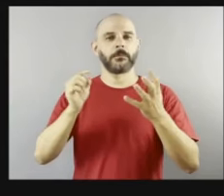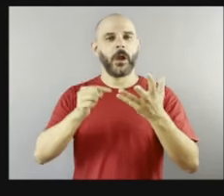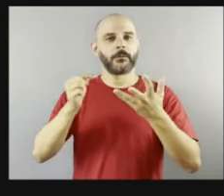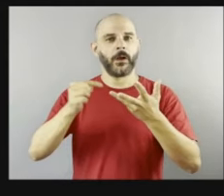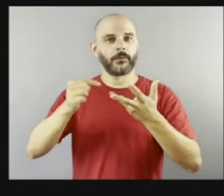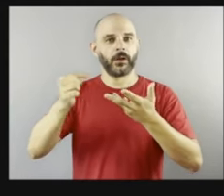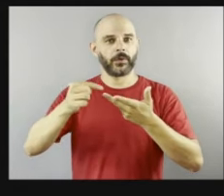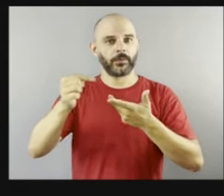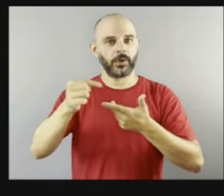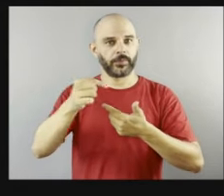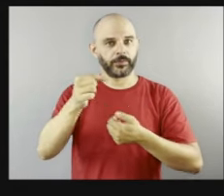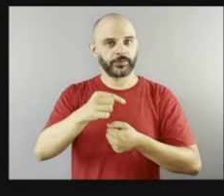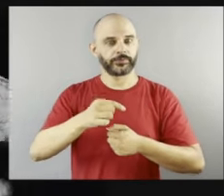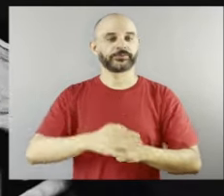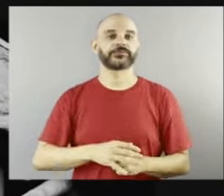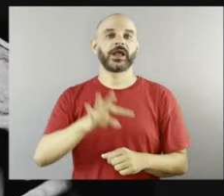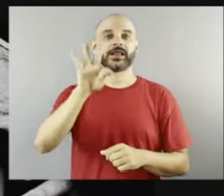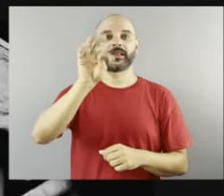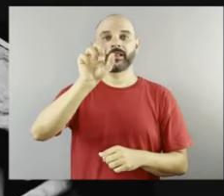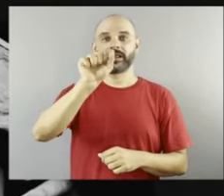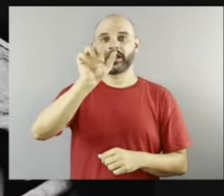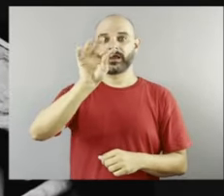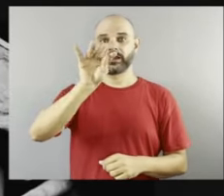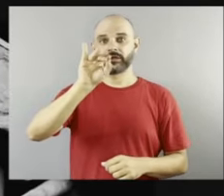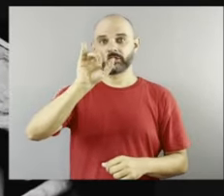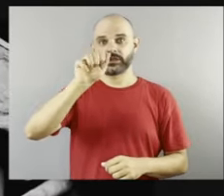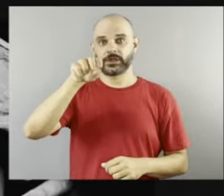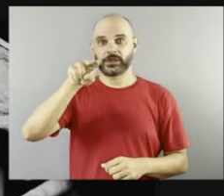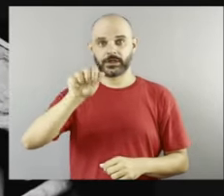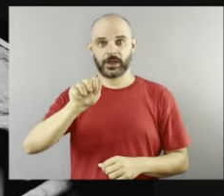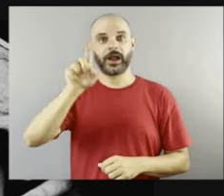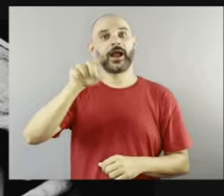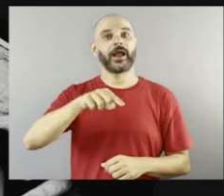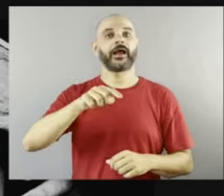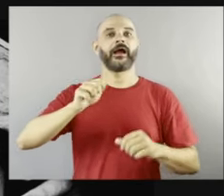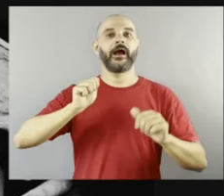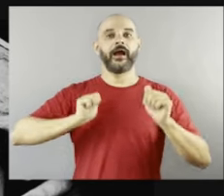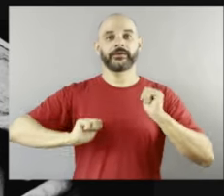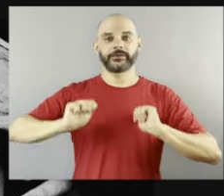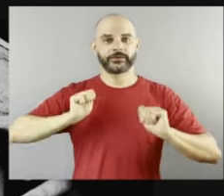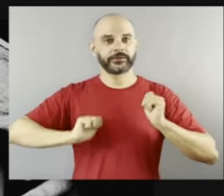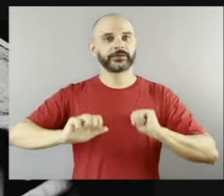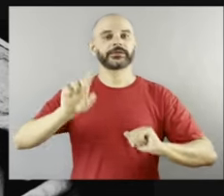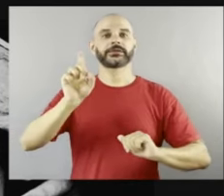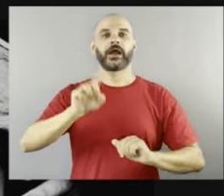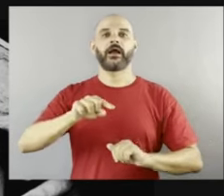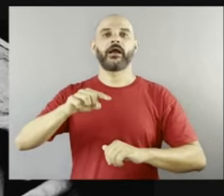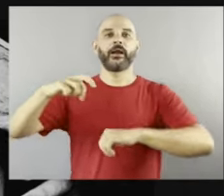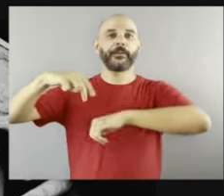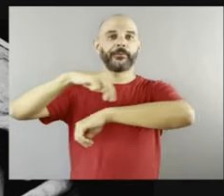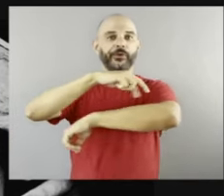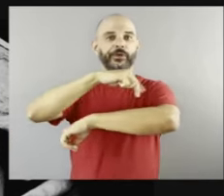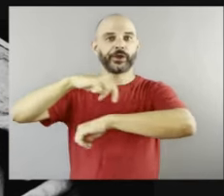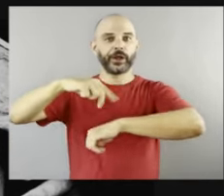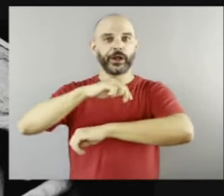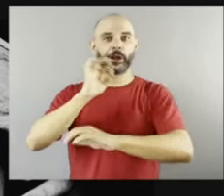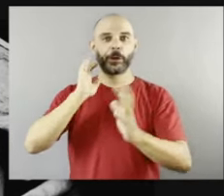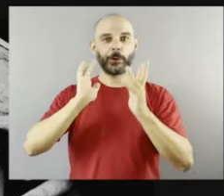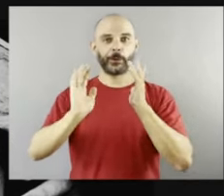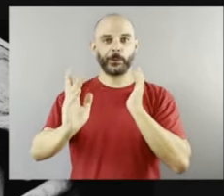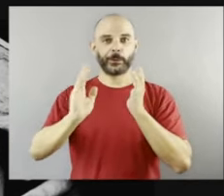A Tatiana, ela é atriz, ela é modelo, ela